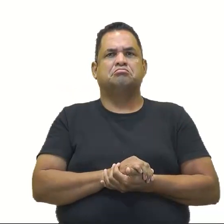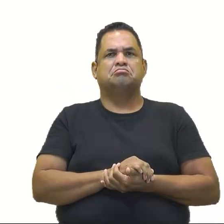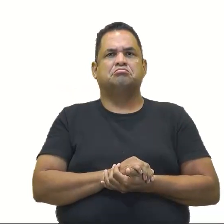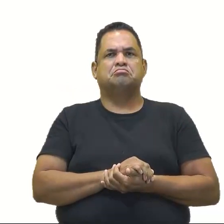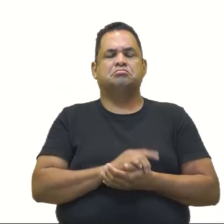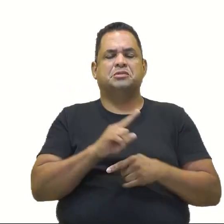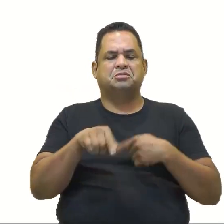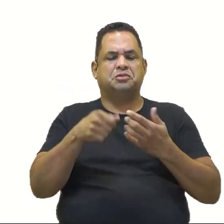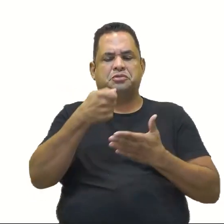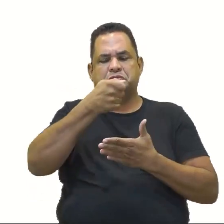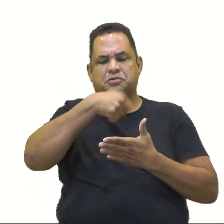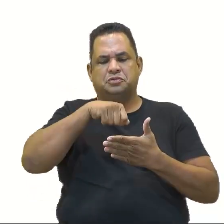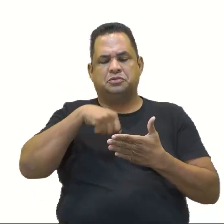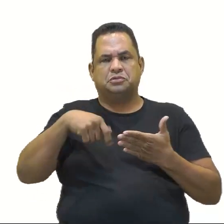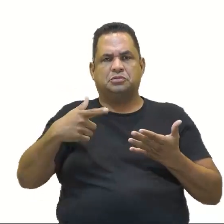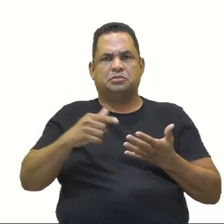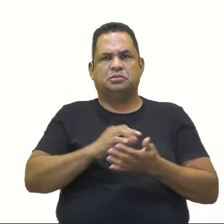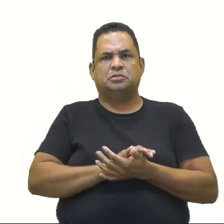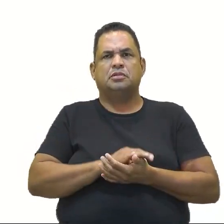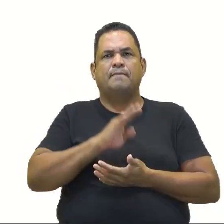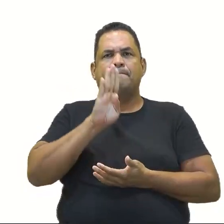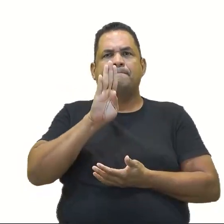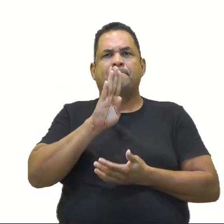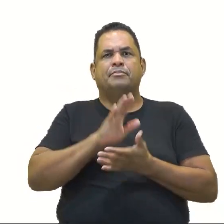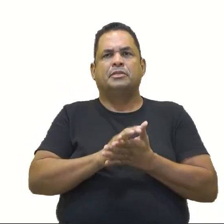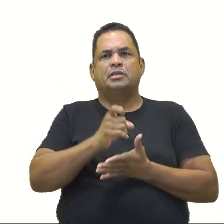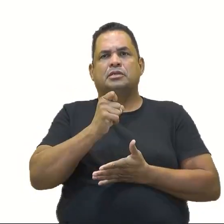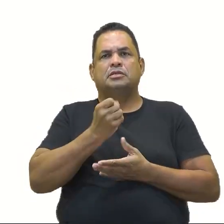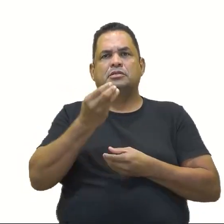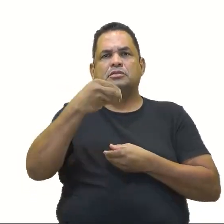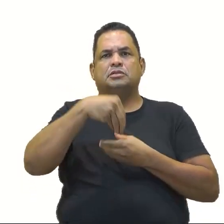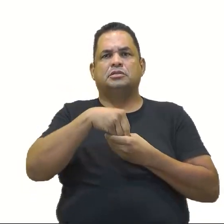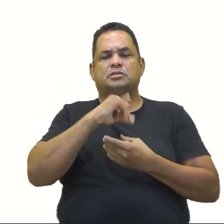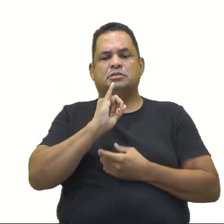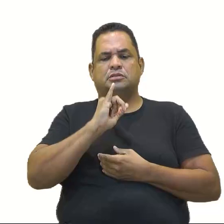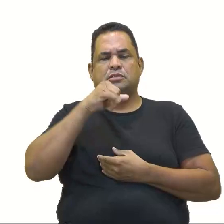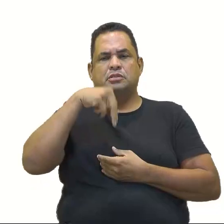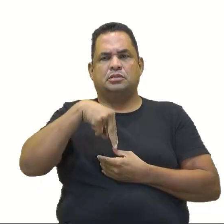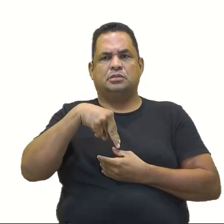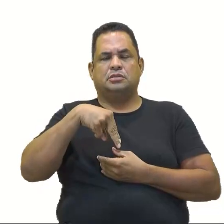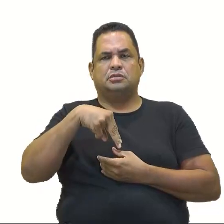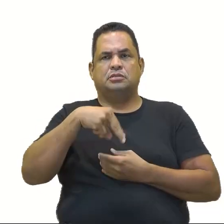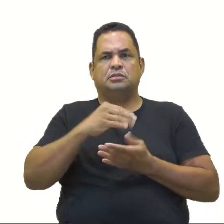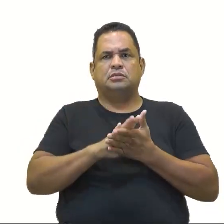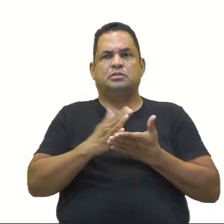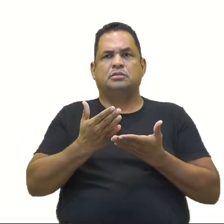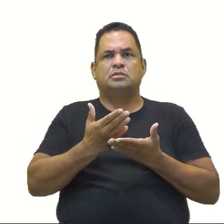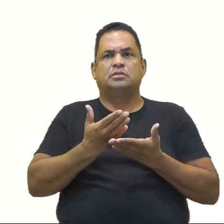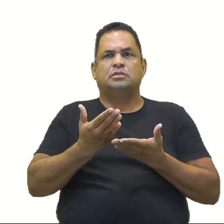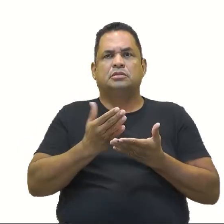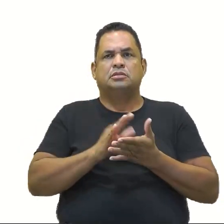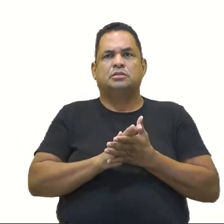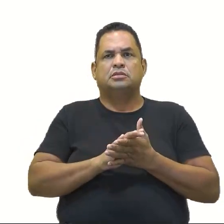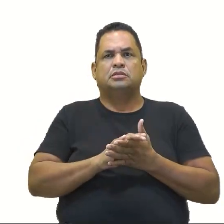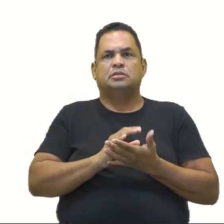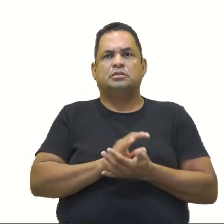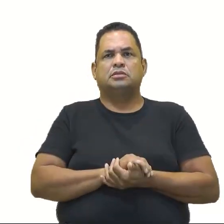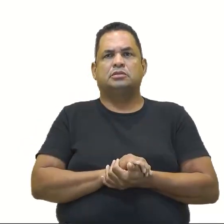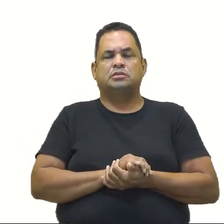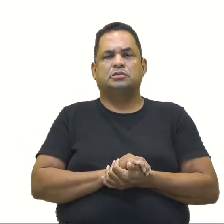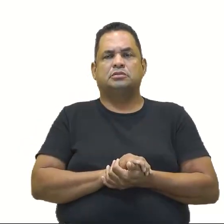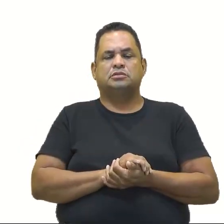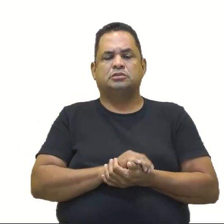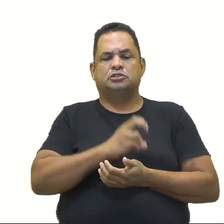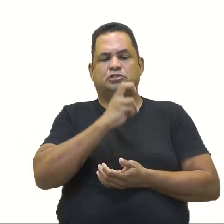na... Menor que 10. E B, X pertencente aos naturais, tal que X está entre